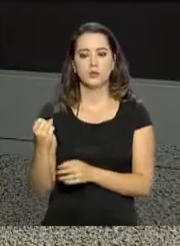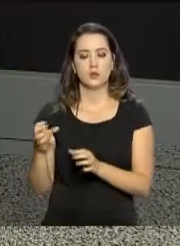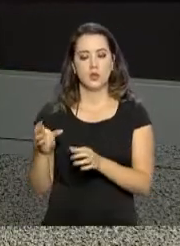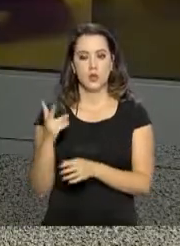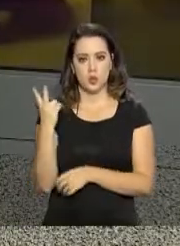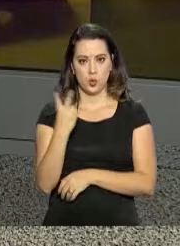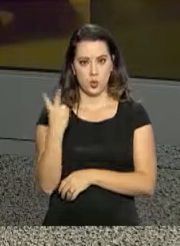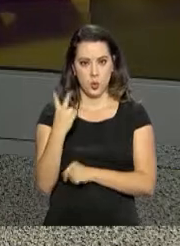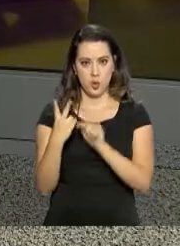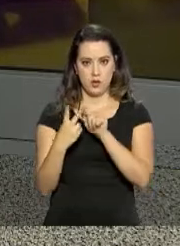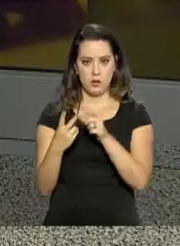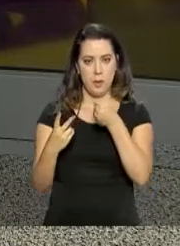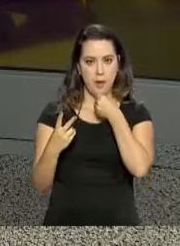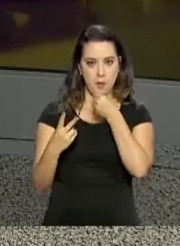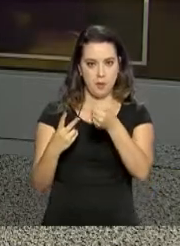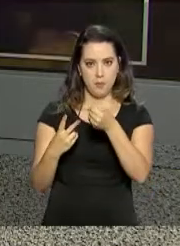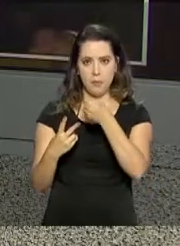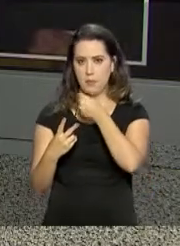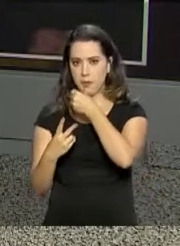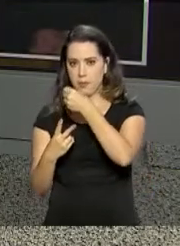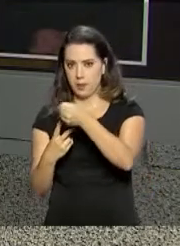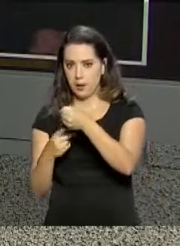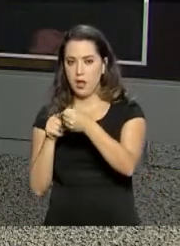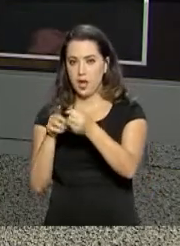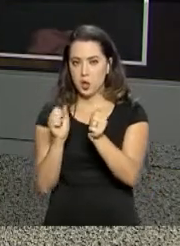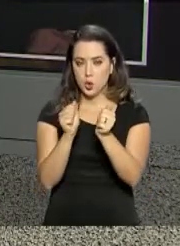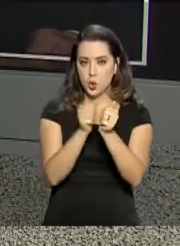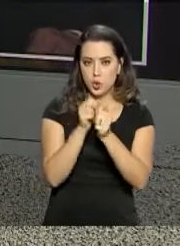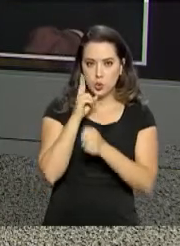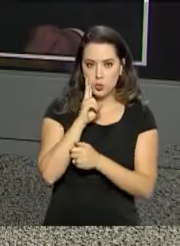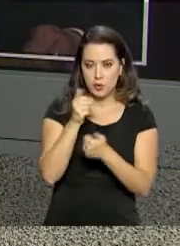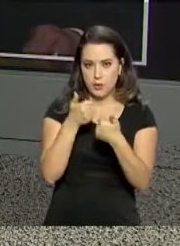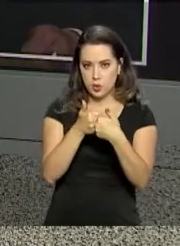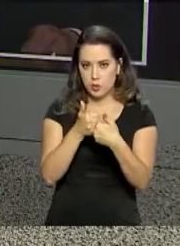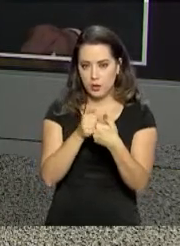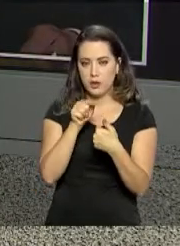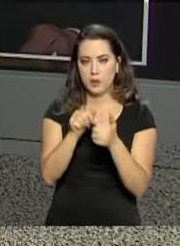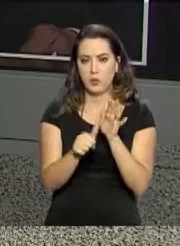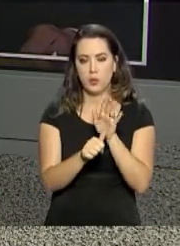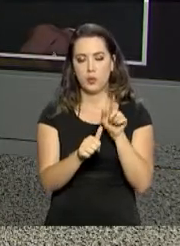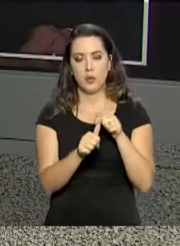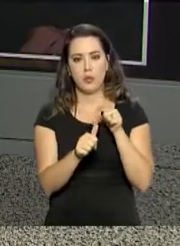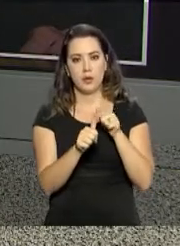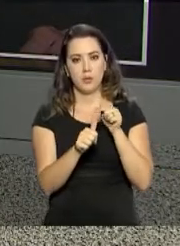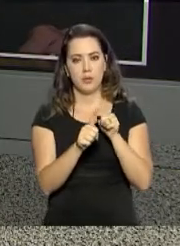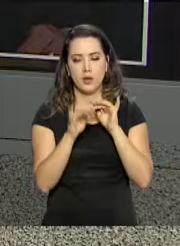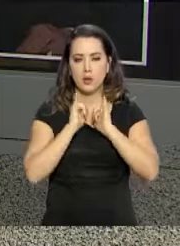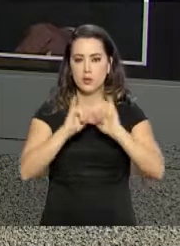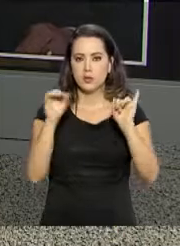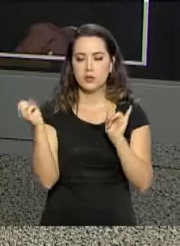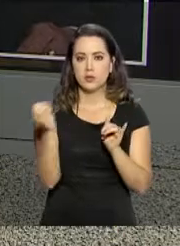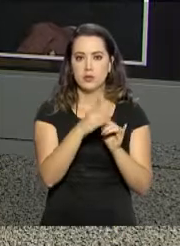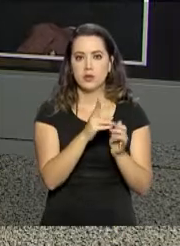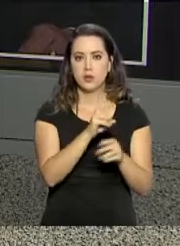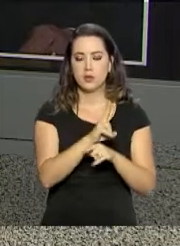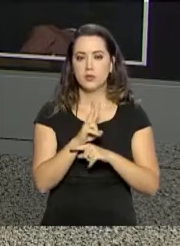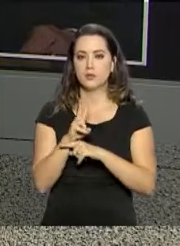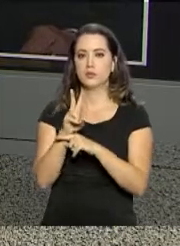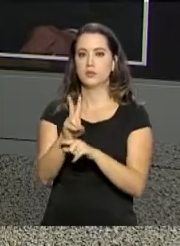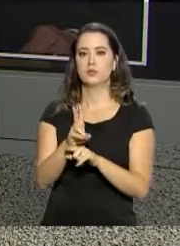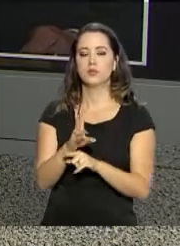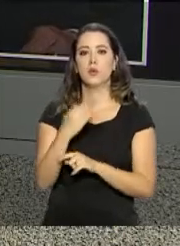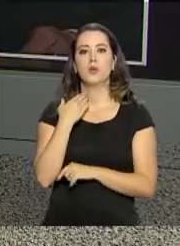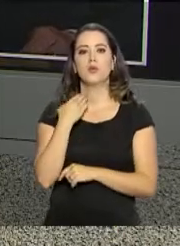repórteres Ney Pereira e Luana Karen estão lá para acompanhar. No primeiro evento serão anunciadas novas linhas de financiamento